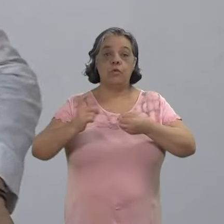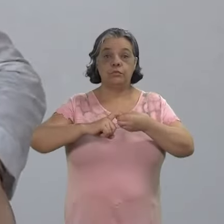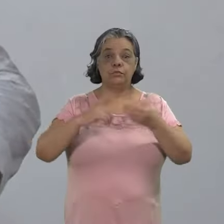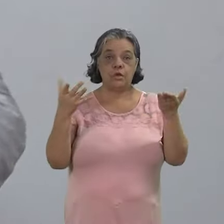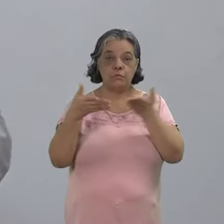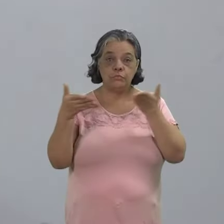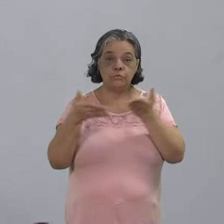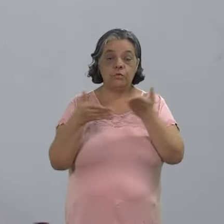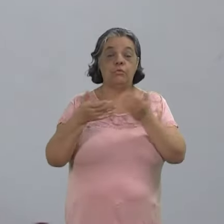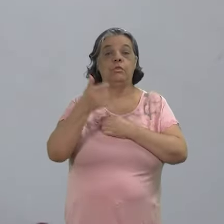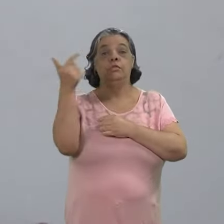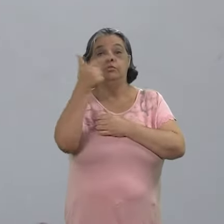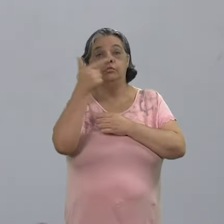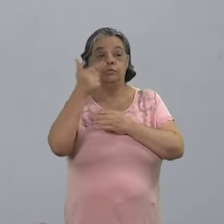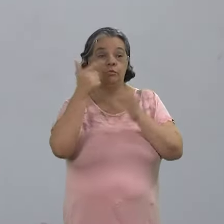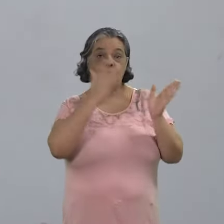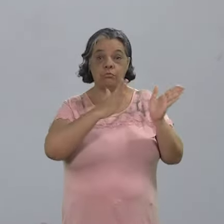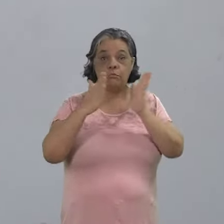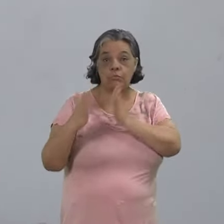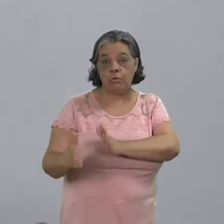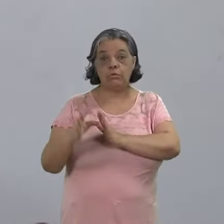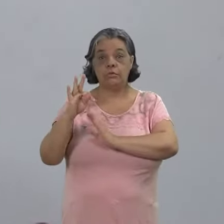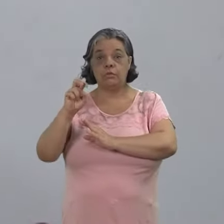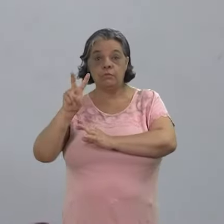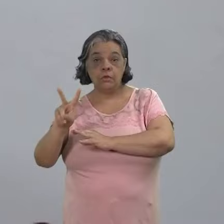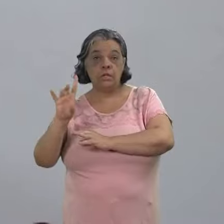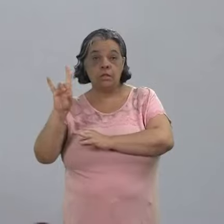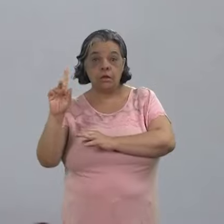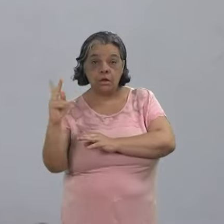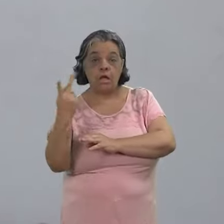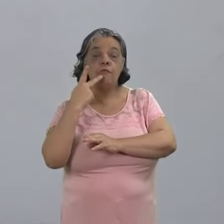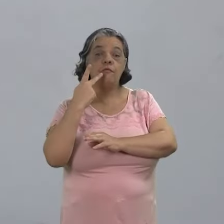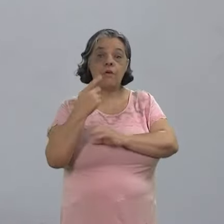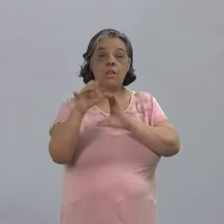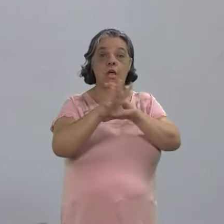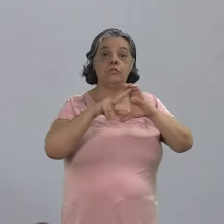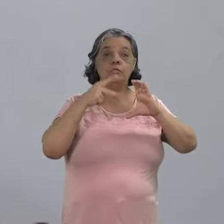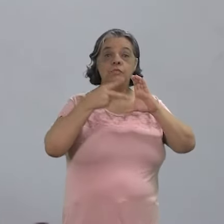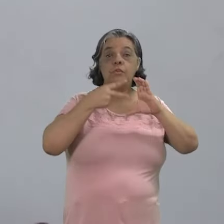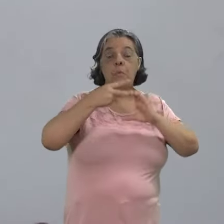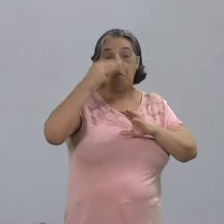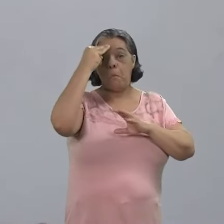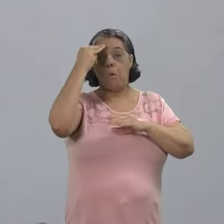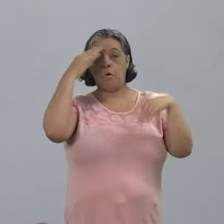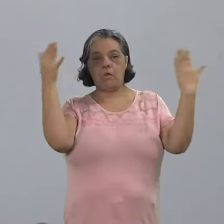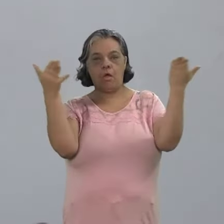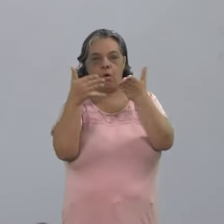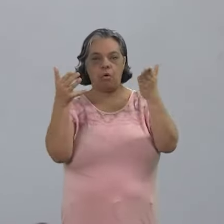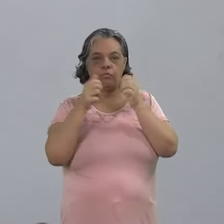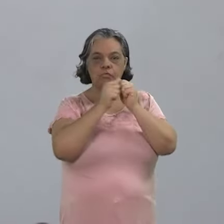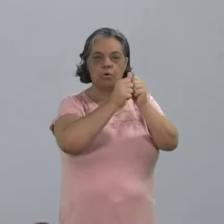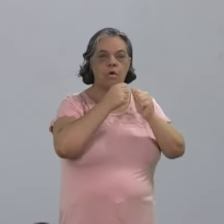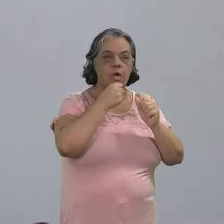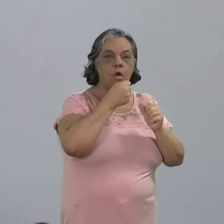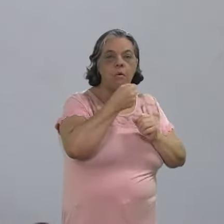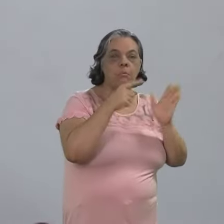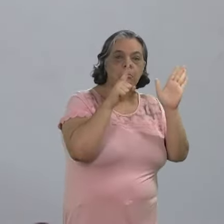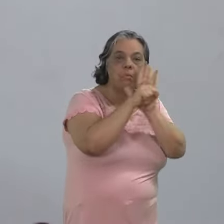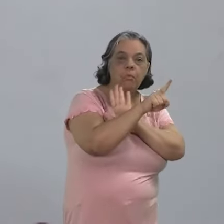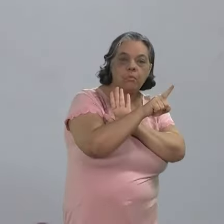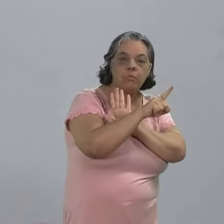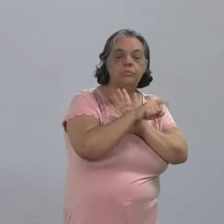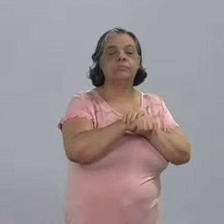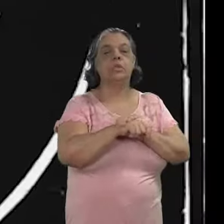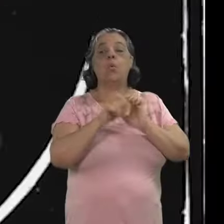Estamos de volta com o segundo bloco do TVDH, que nesta edição fala sobre audiovisual e memória. Agora a gente acompanha a reportagem de